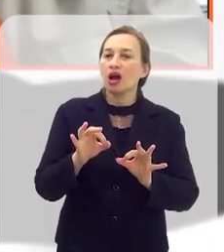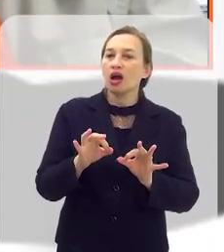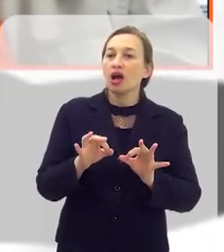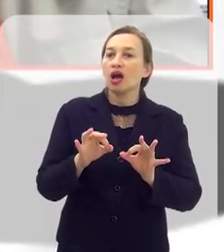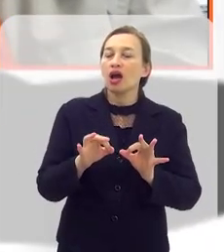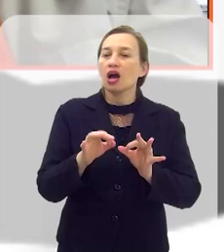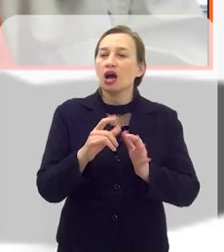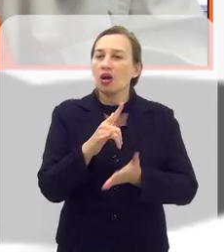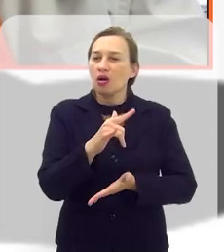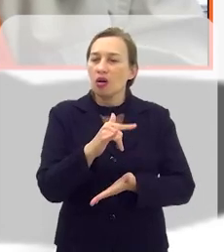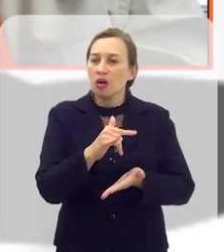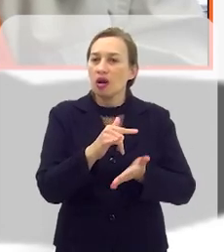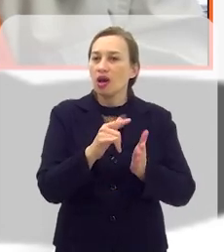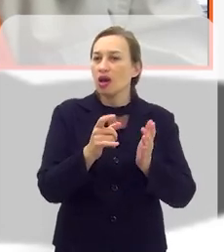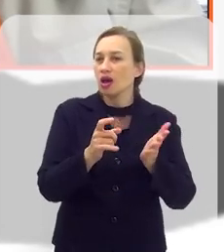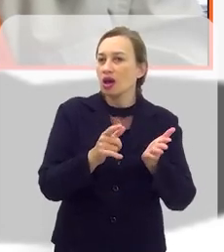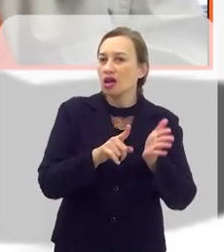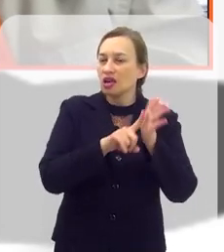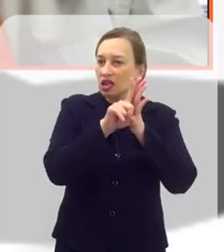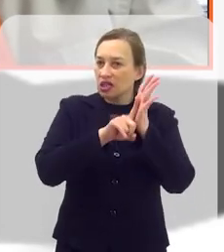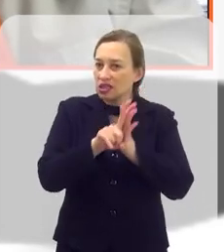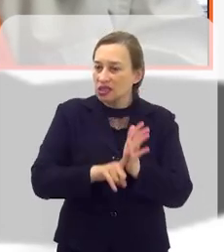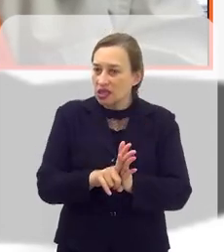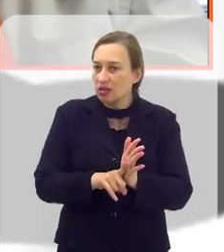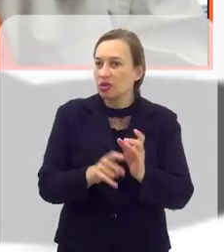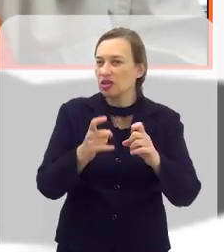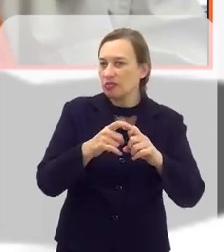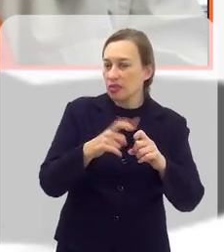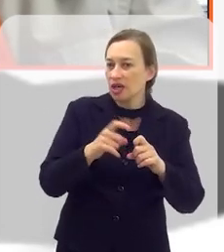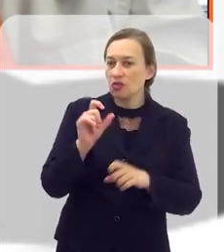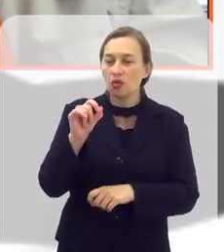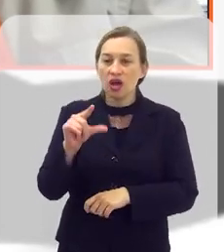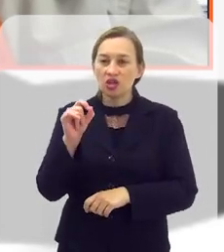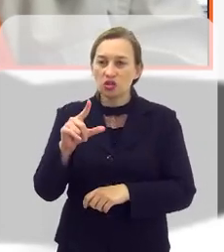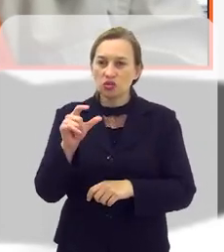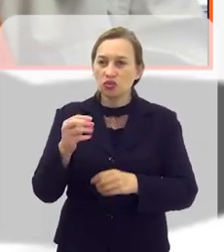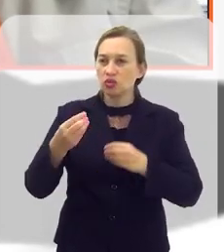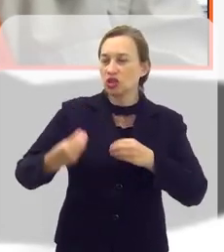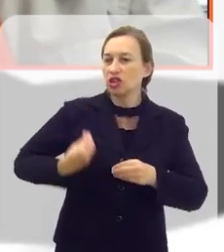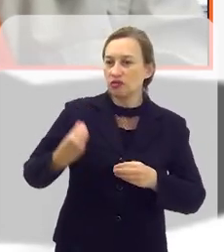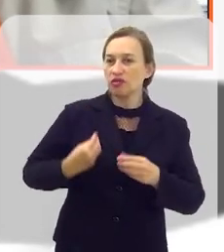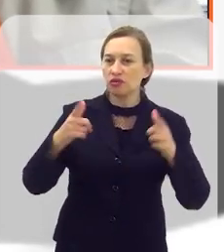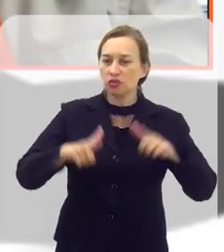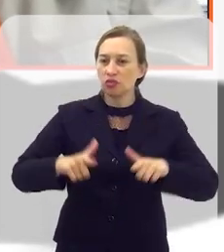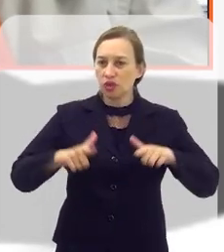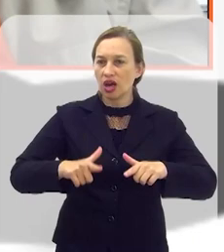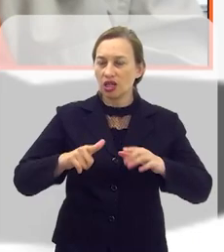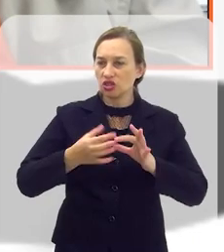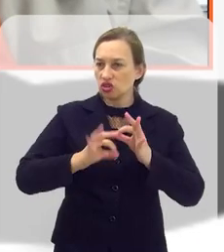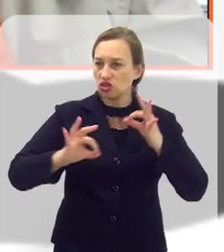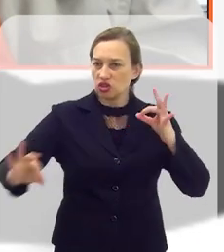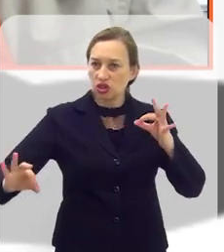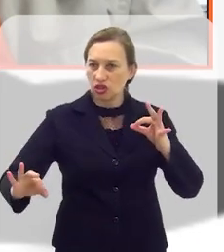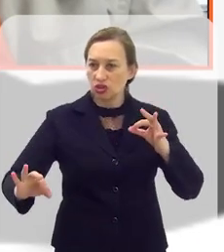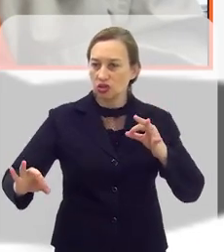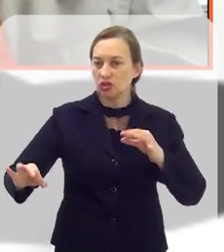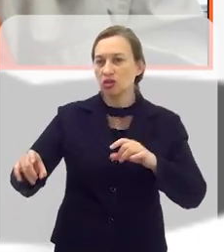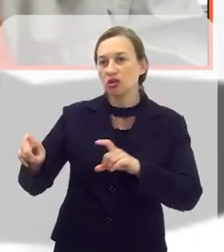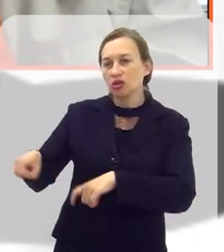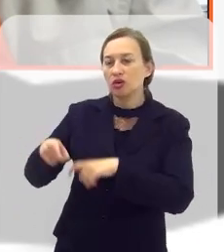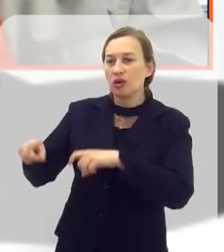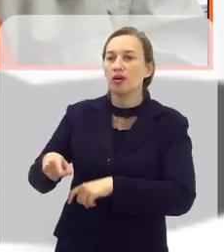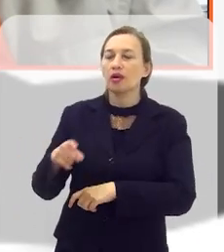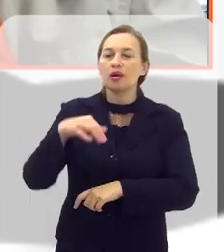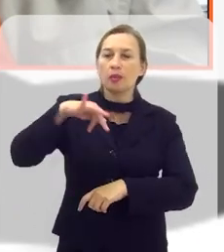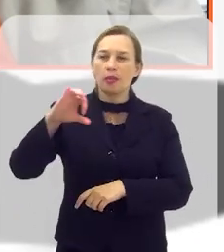ônibus, que democratiza o acesso principalmente a famílias carentes, que residem em lugares distantes dos centros urbanos. O tem